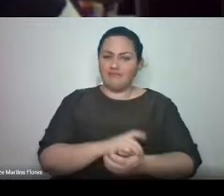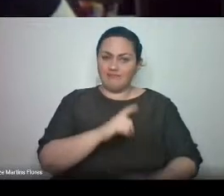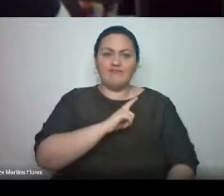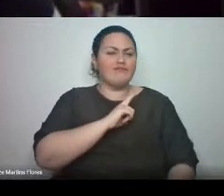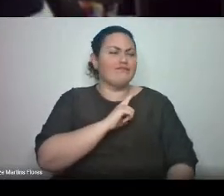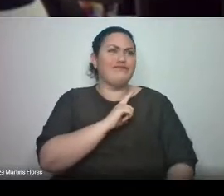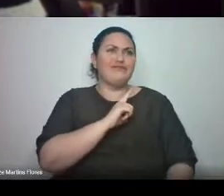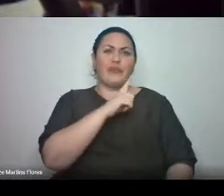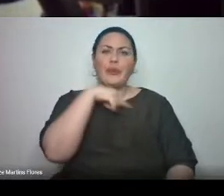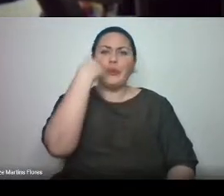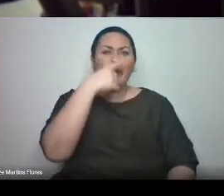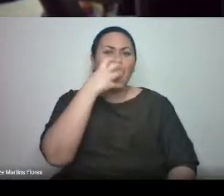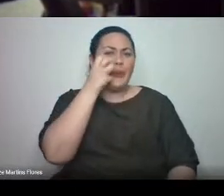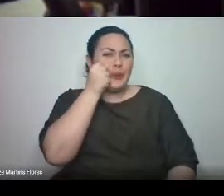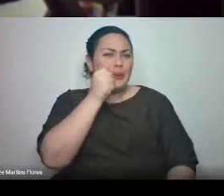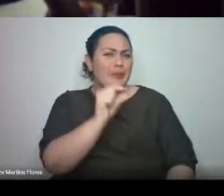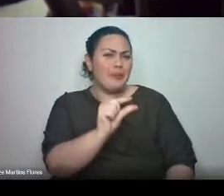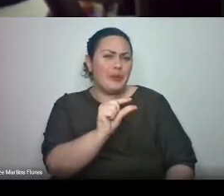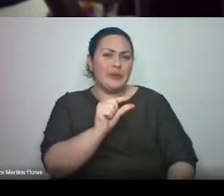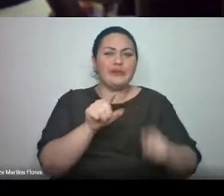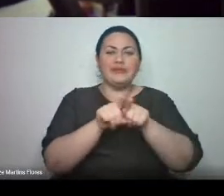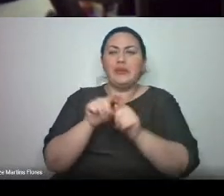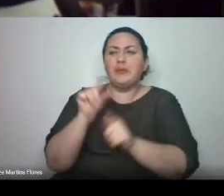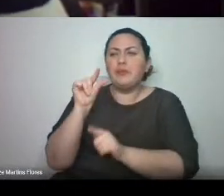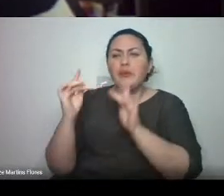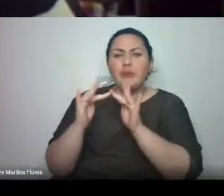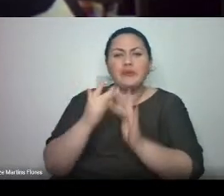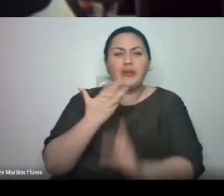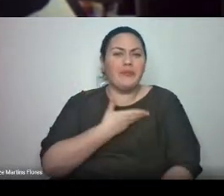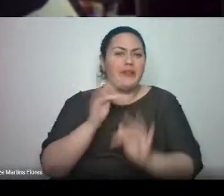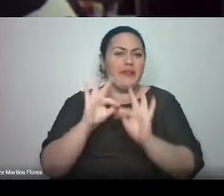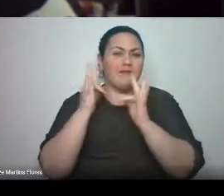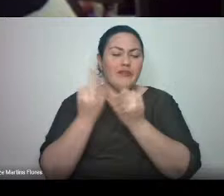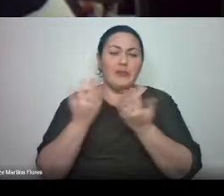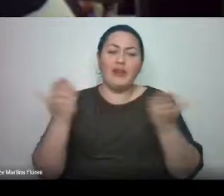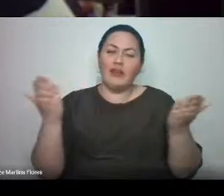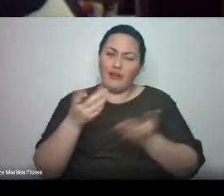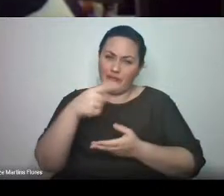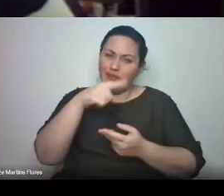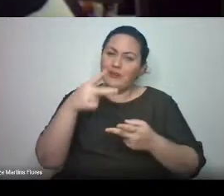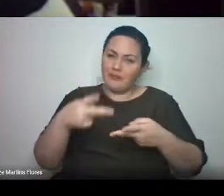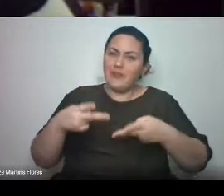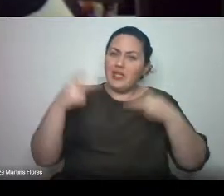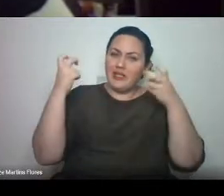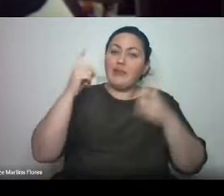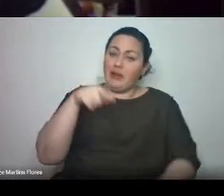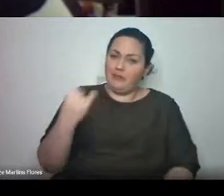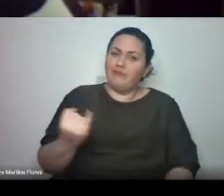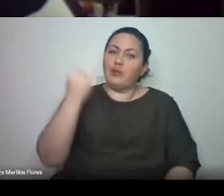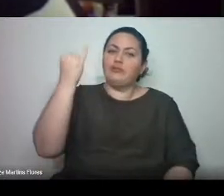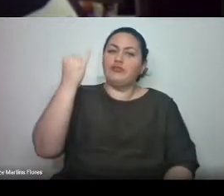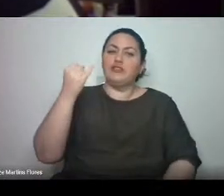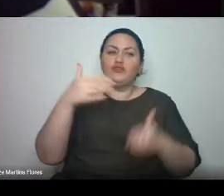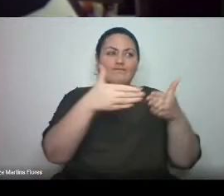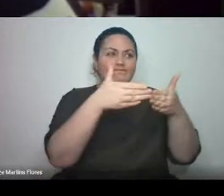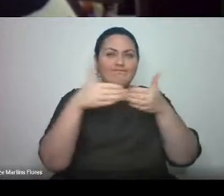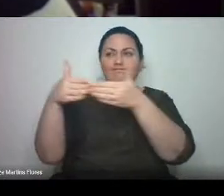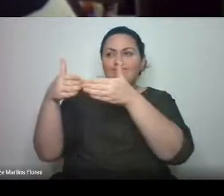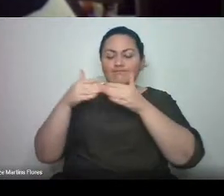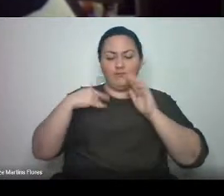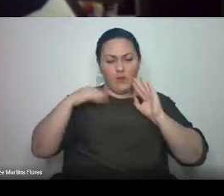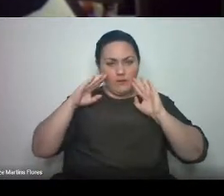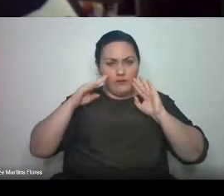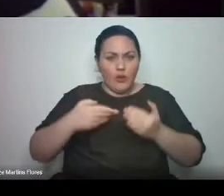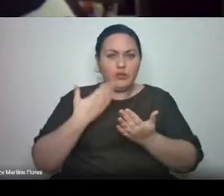e família, mas tenho certeza que vocês hoje compreendem a importância de terem se dedicado com muita responsabilidade aos estudos. A